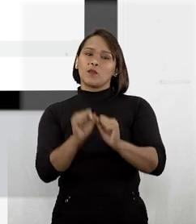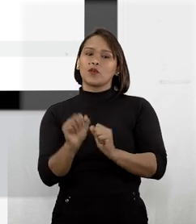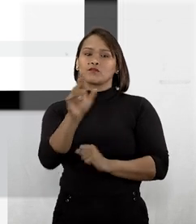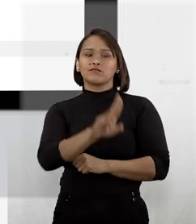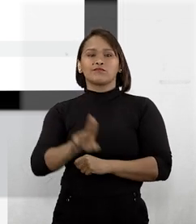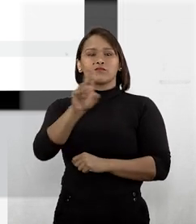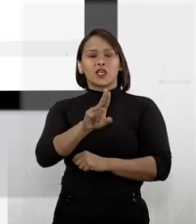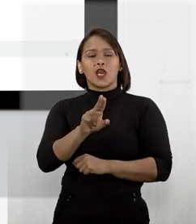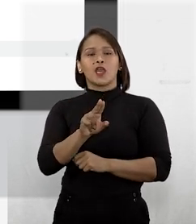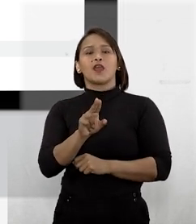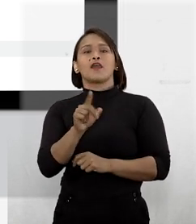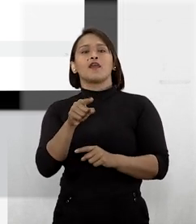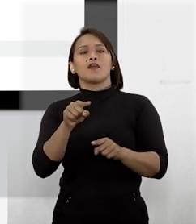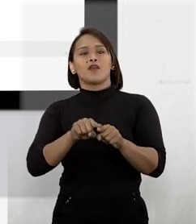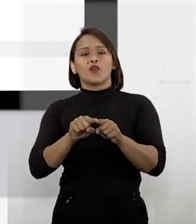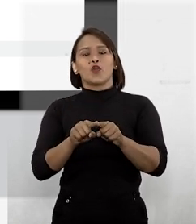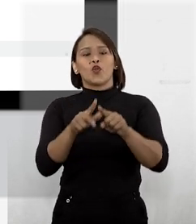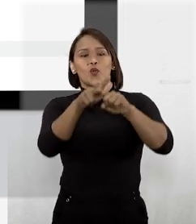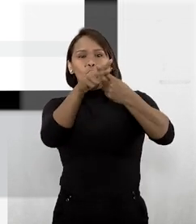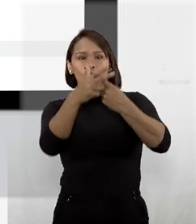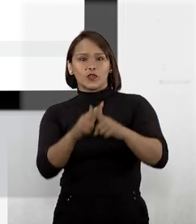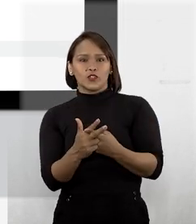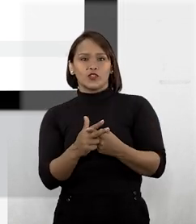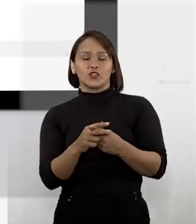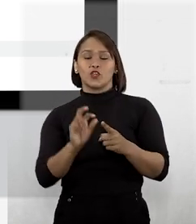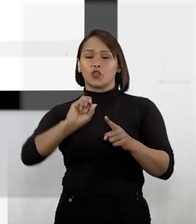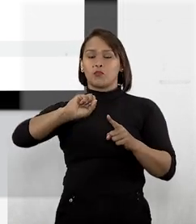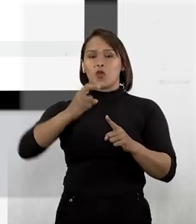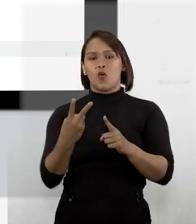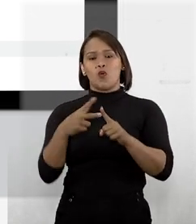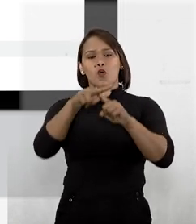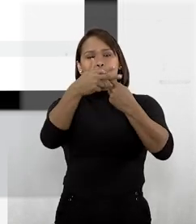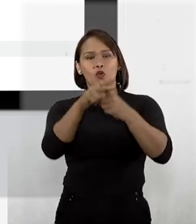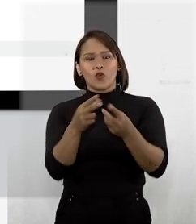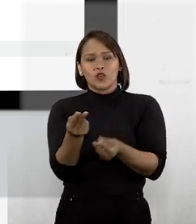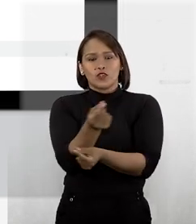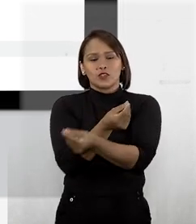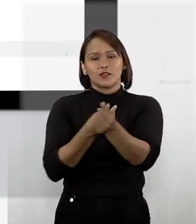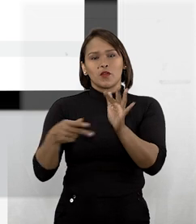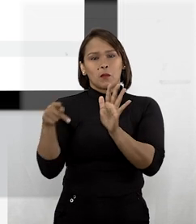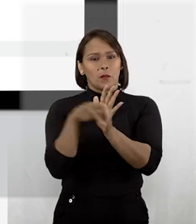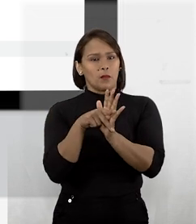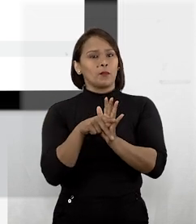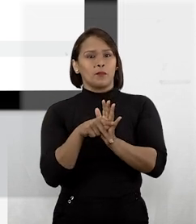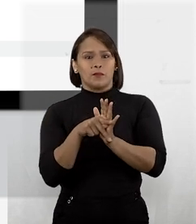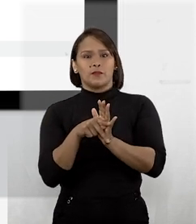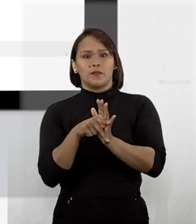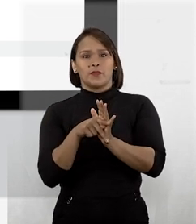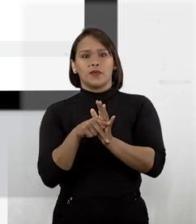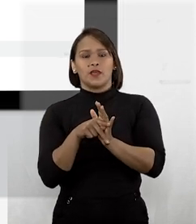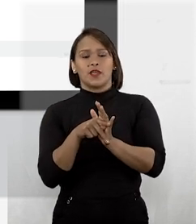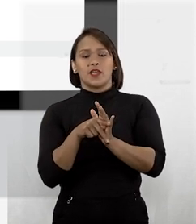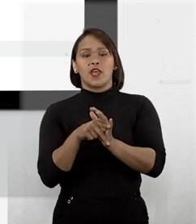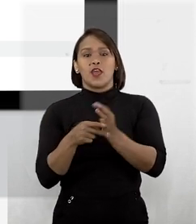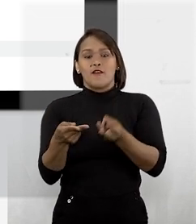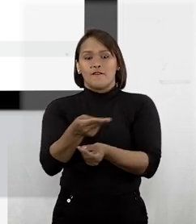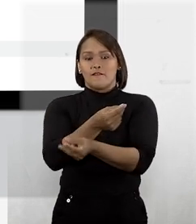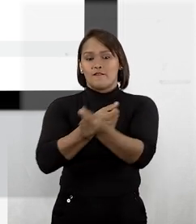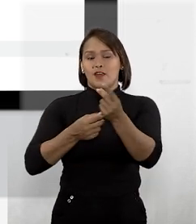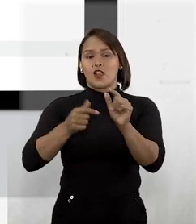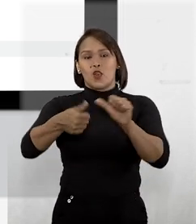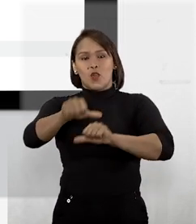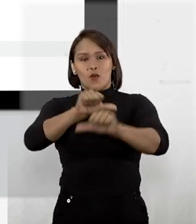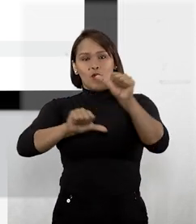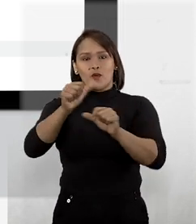escrita com as expressões CORRIGIDO ou CORRIGIDA MONETARIAMENTE e MONETARIAMENTE